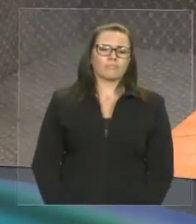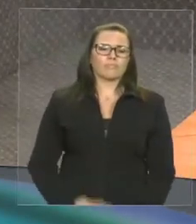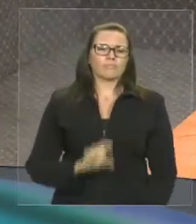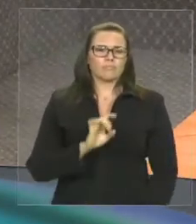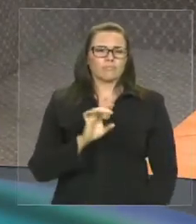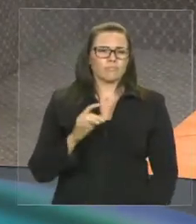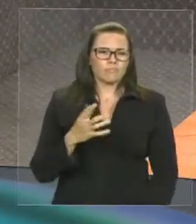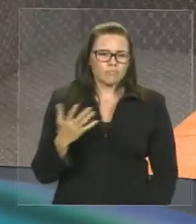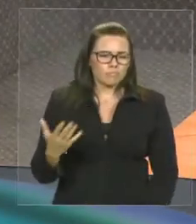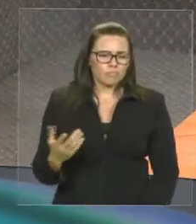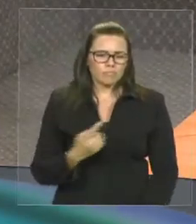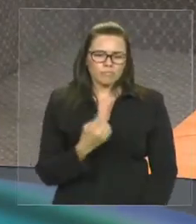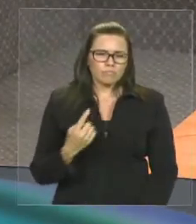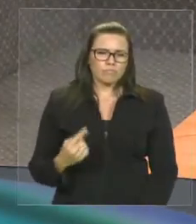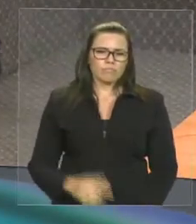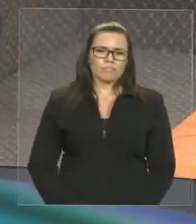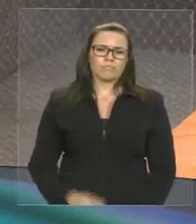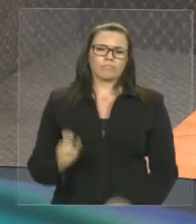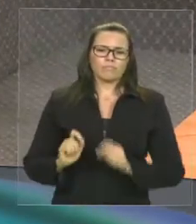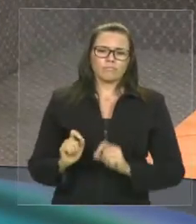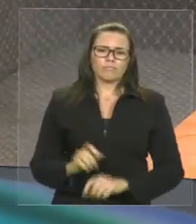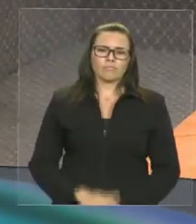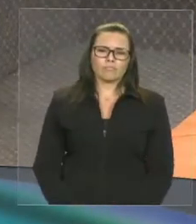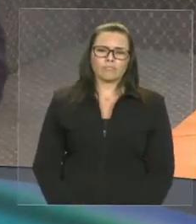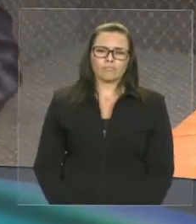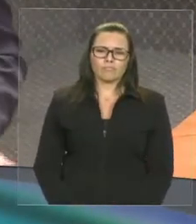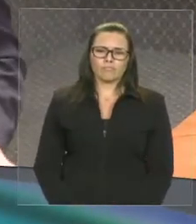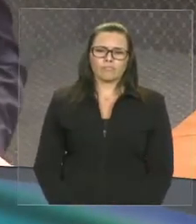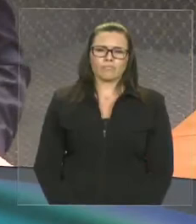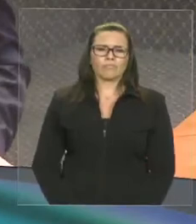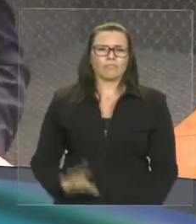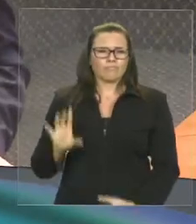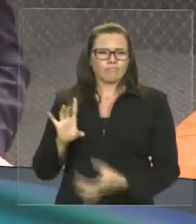viram o barco afundando, foram os primeiros que pularam.